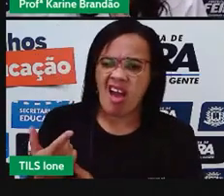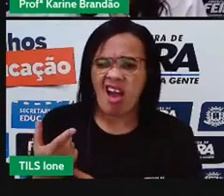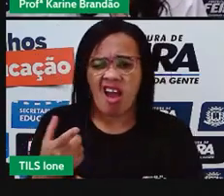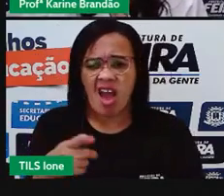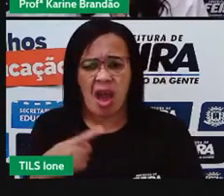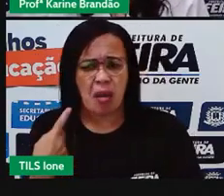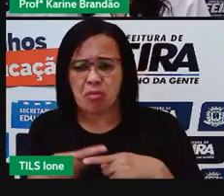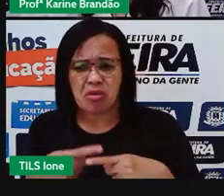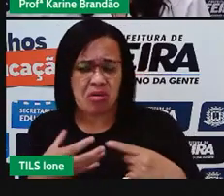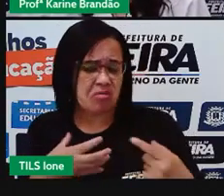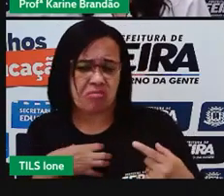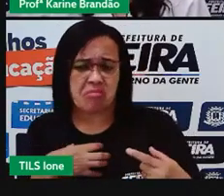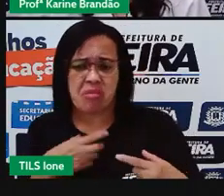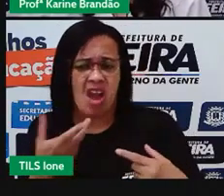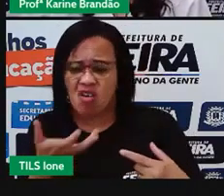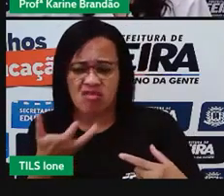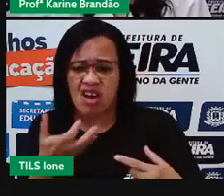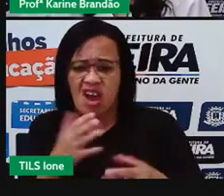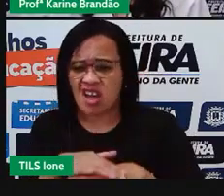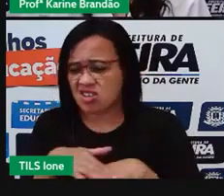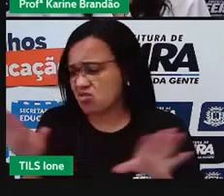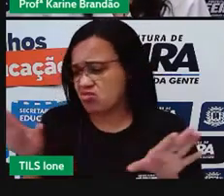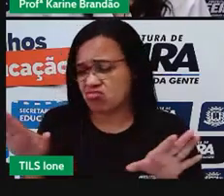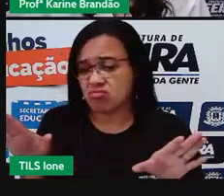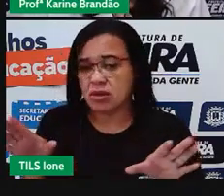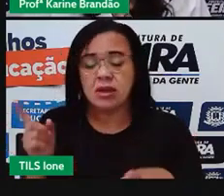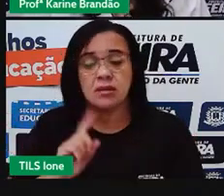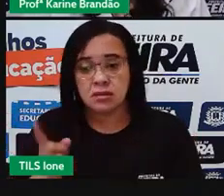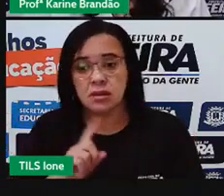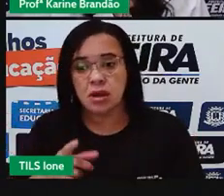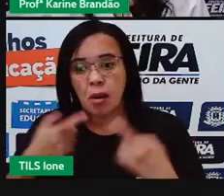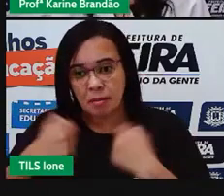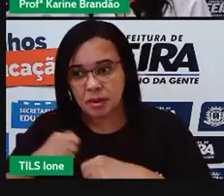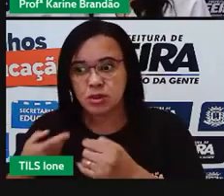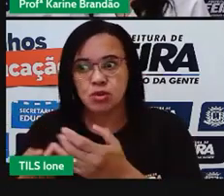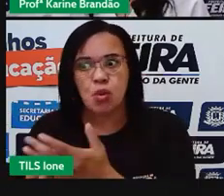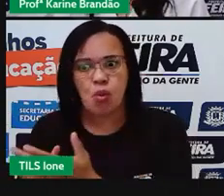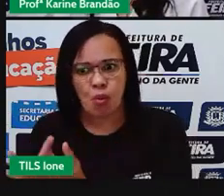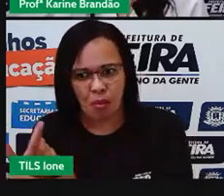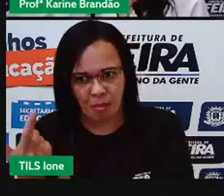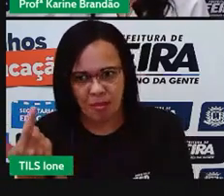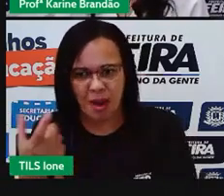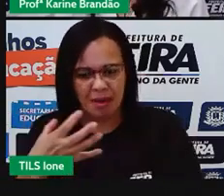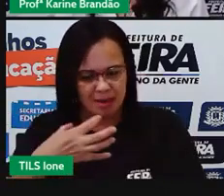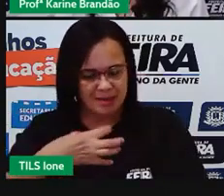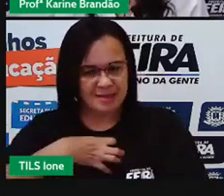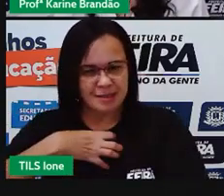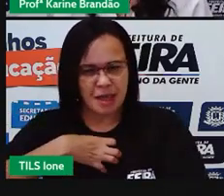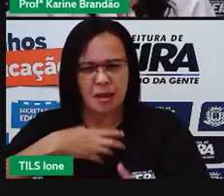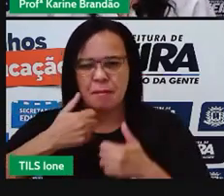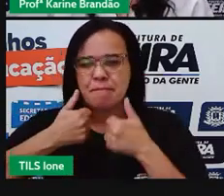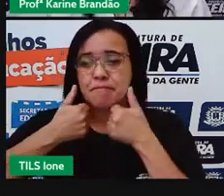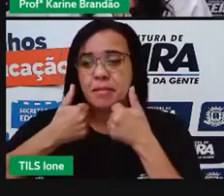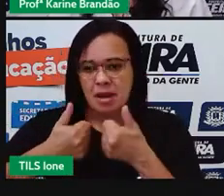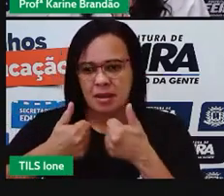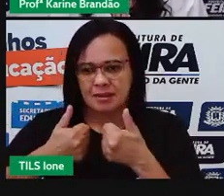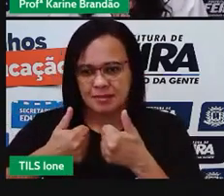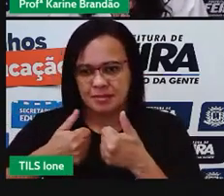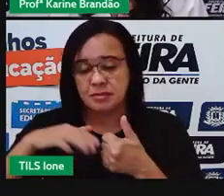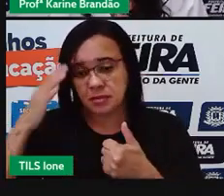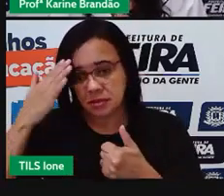um bem-estar. E eu vou ainda levar em consideração as escolhas tomadas e as